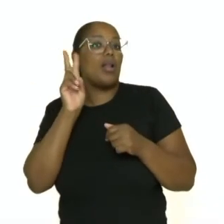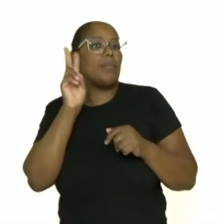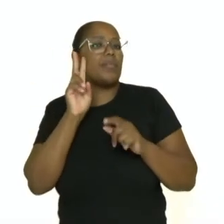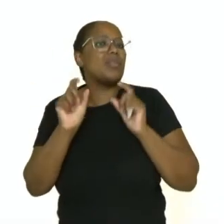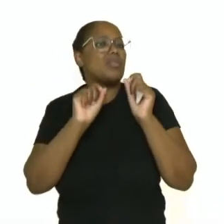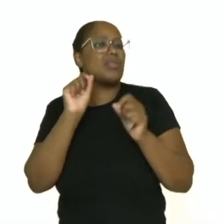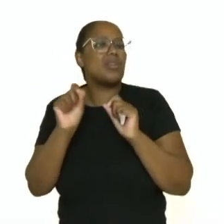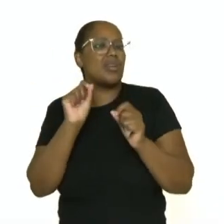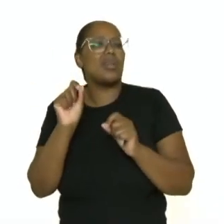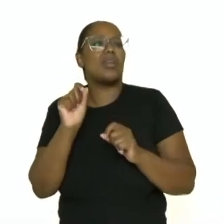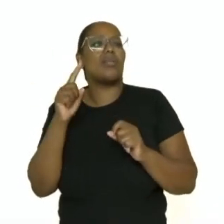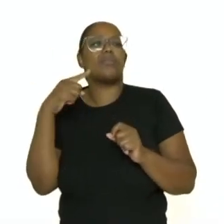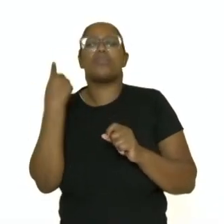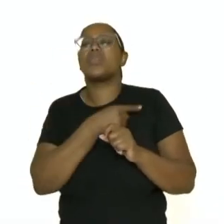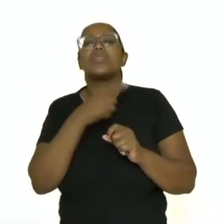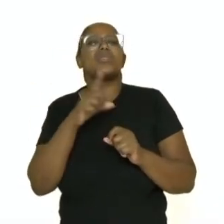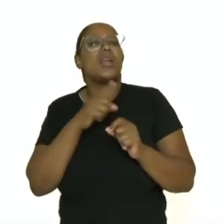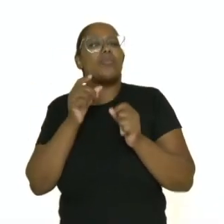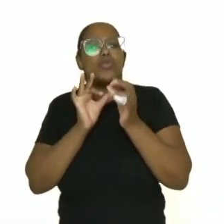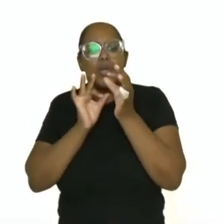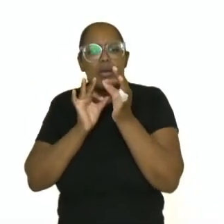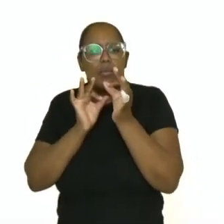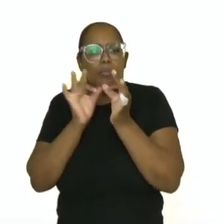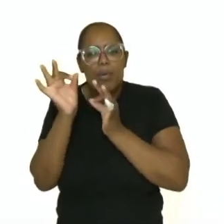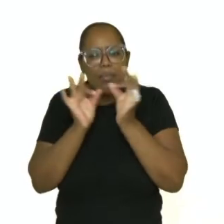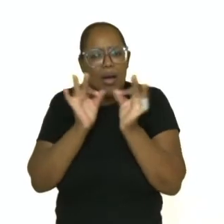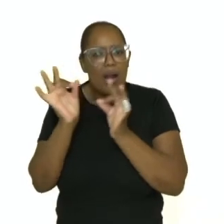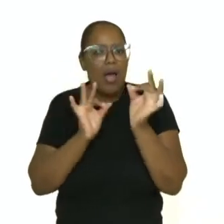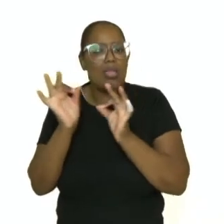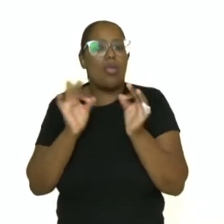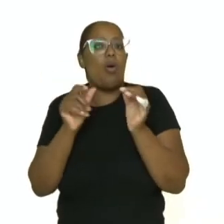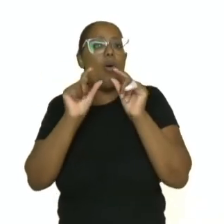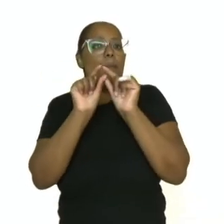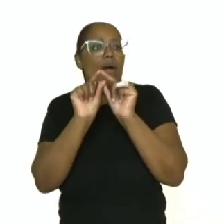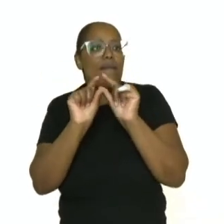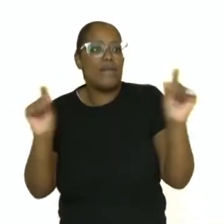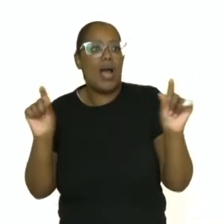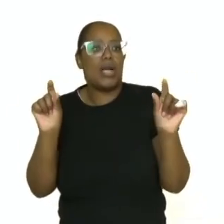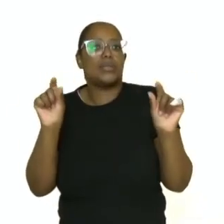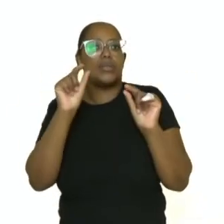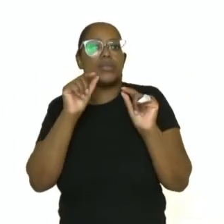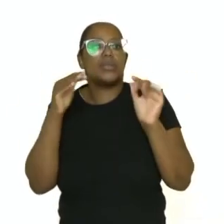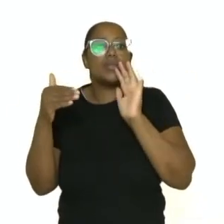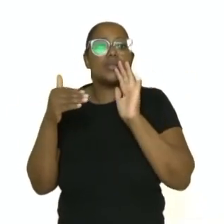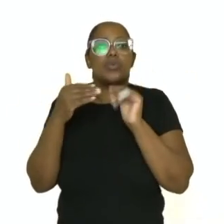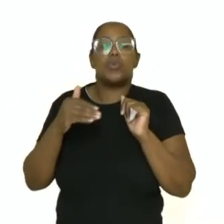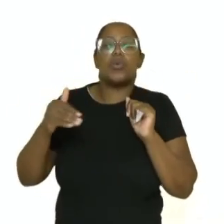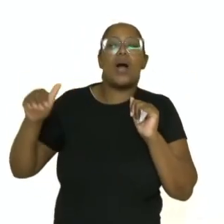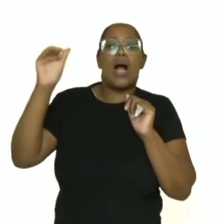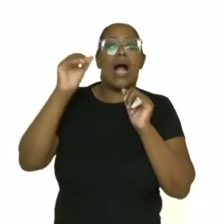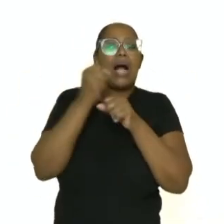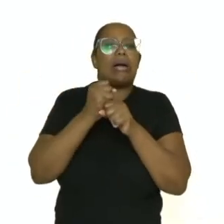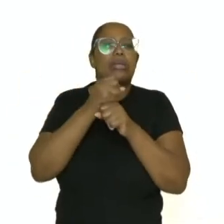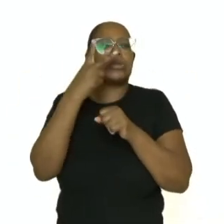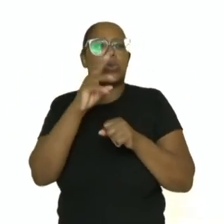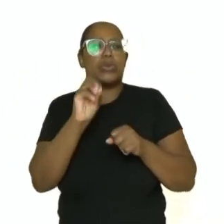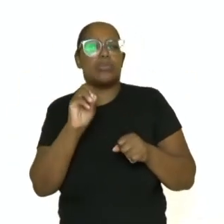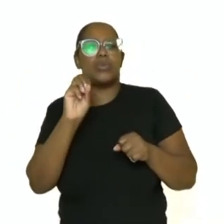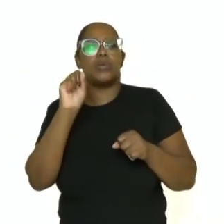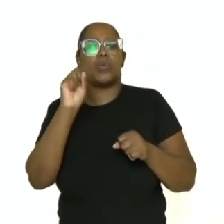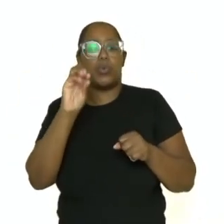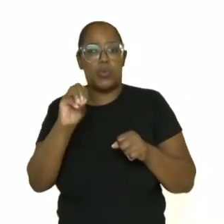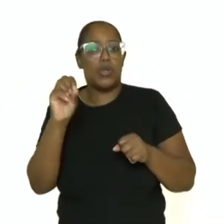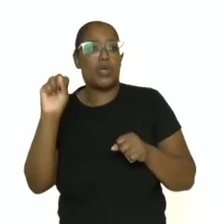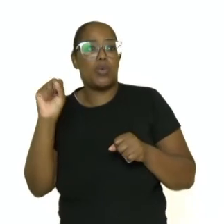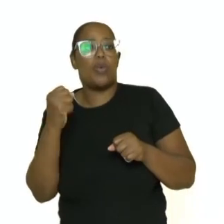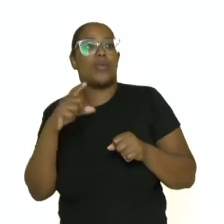que nós temos estruturado aqui uma frase, né? É o nível mais alto desde 2008, segundo o INPE. Então, aqui eu